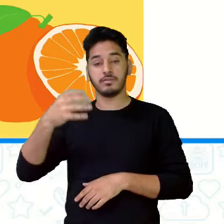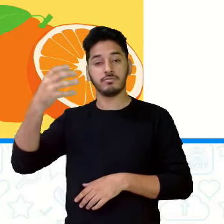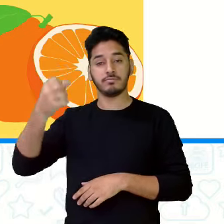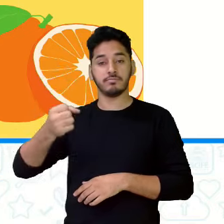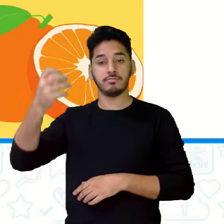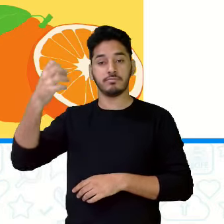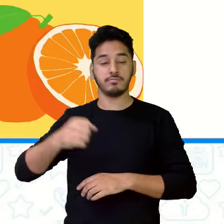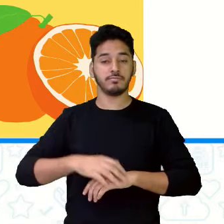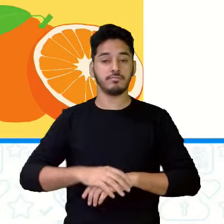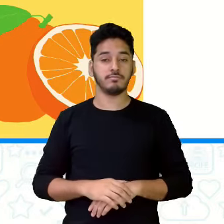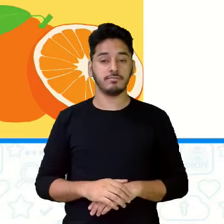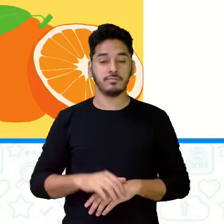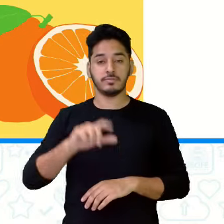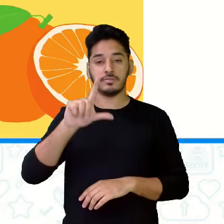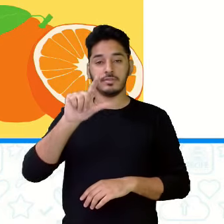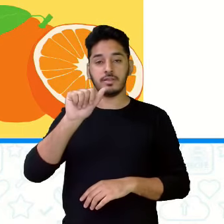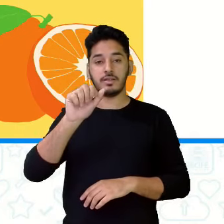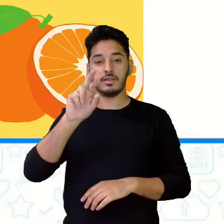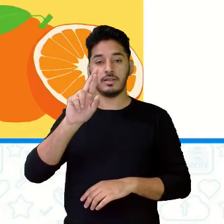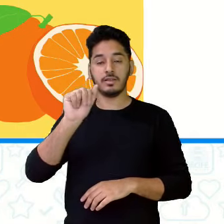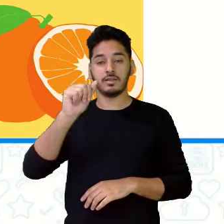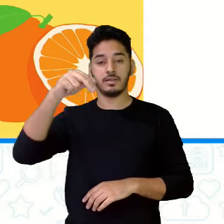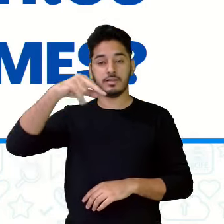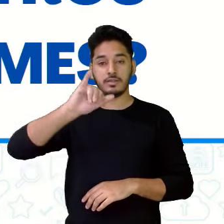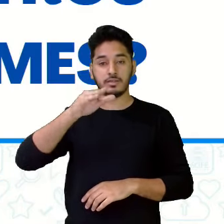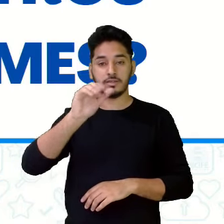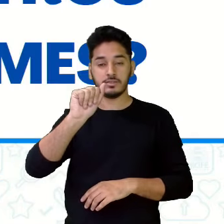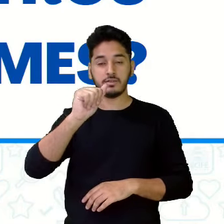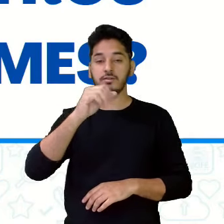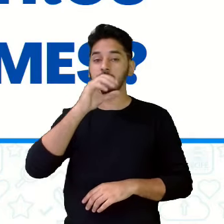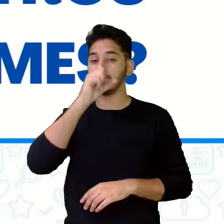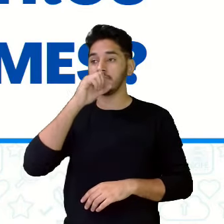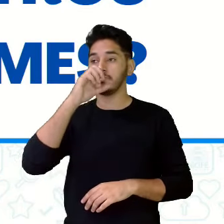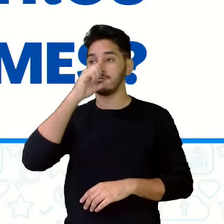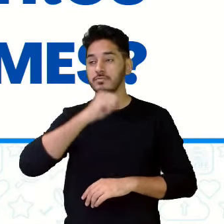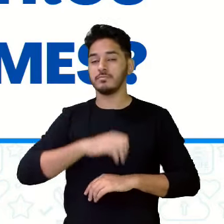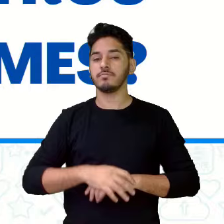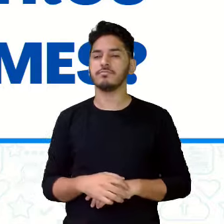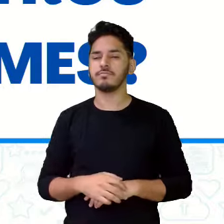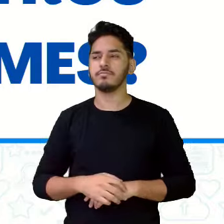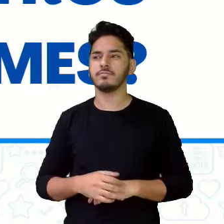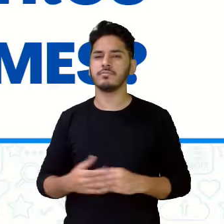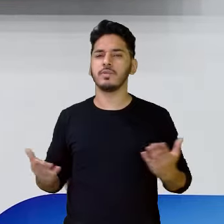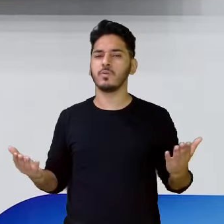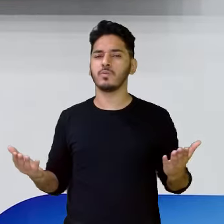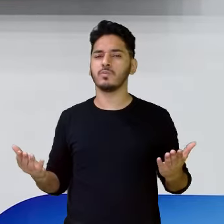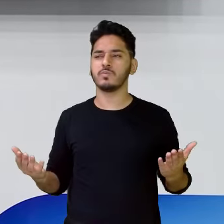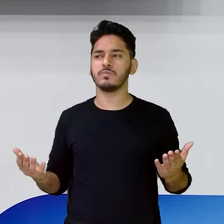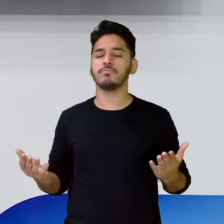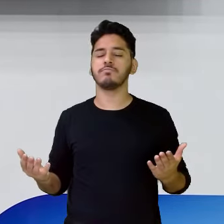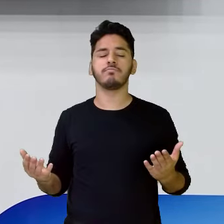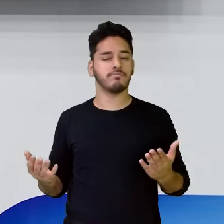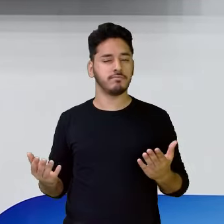laranja. Um nome próprio, já saberia me dizer. Então, eu vou dar aqui uma sugestão